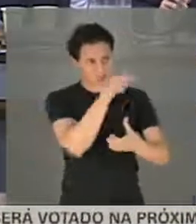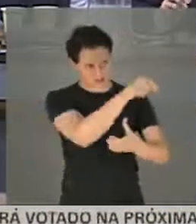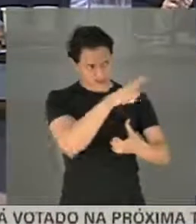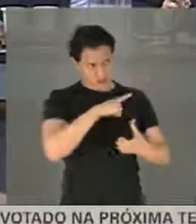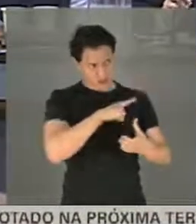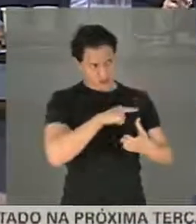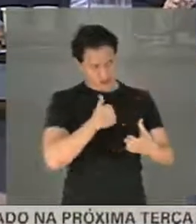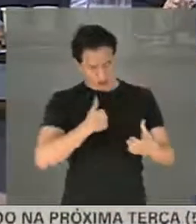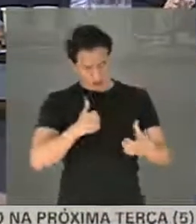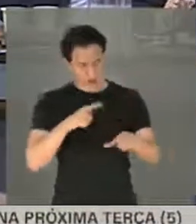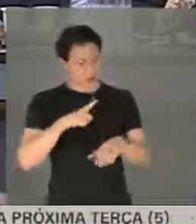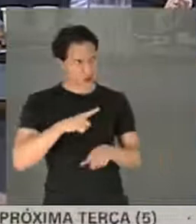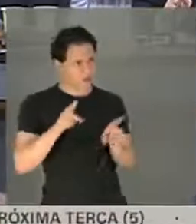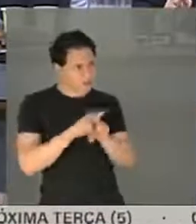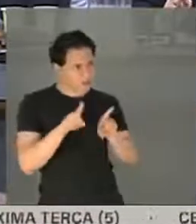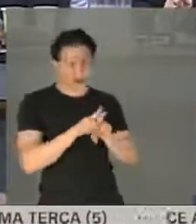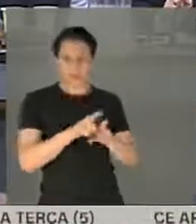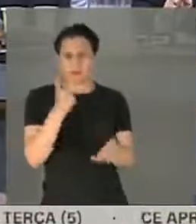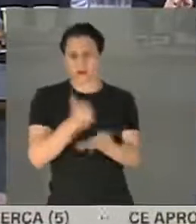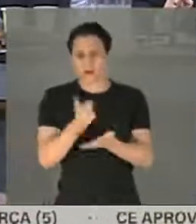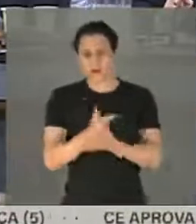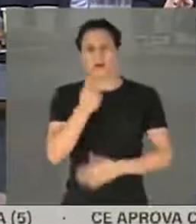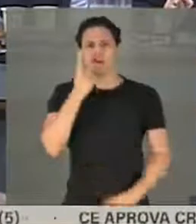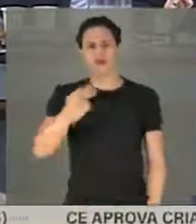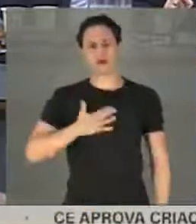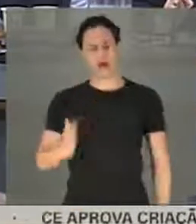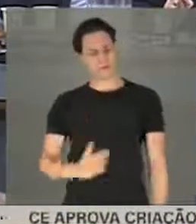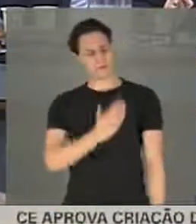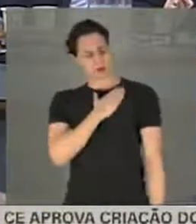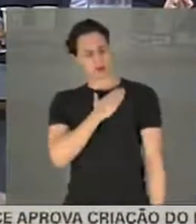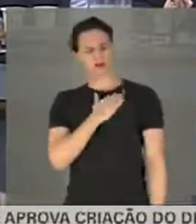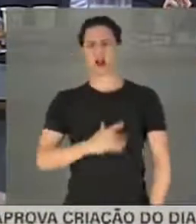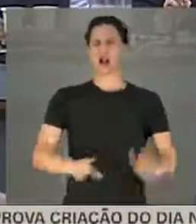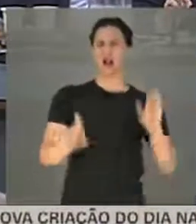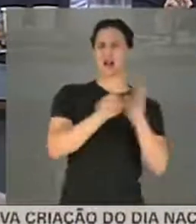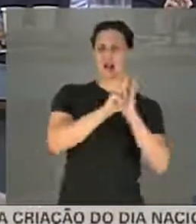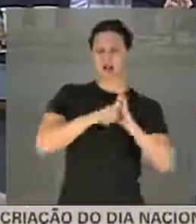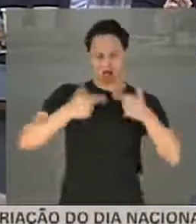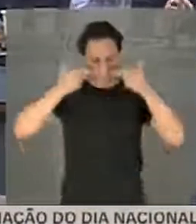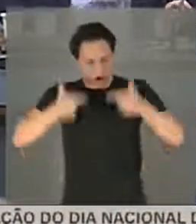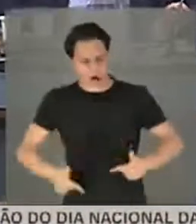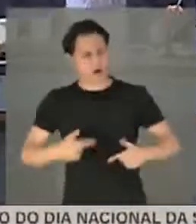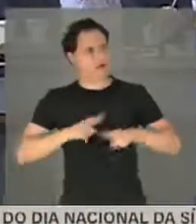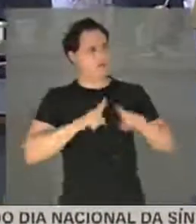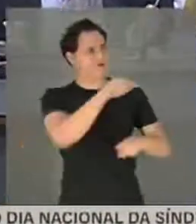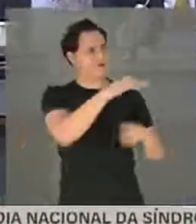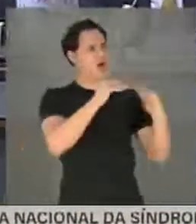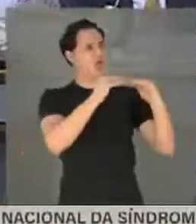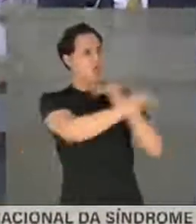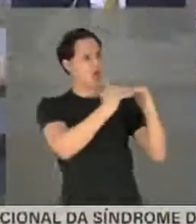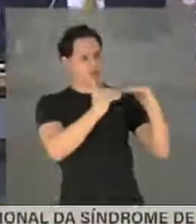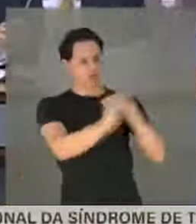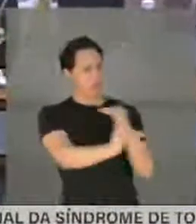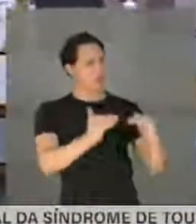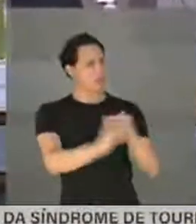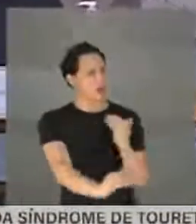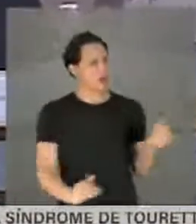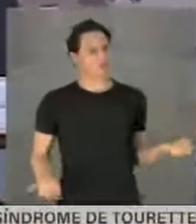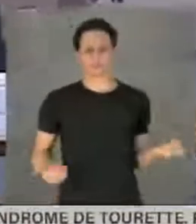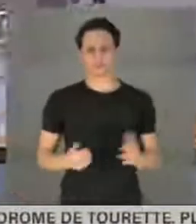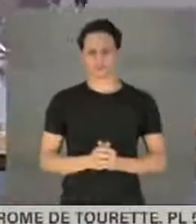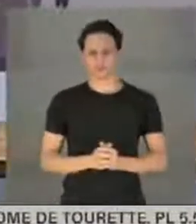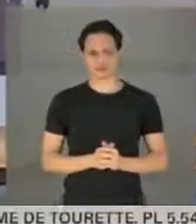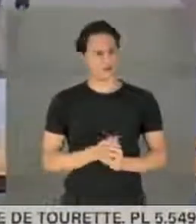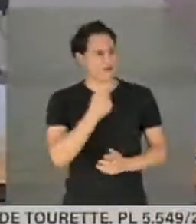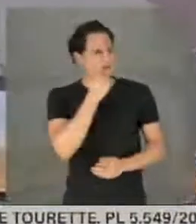que fala na legalidade, que fala na moralidade, mas o senhor é o principal violador dessa legalidade e moralidade. Que fala